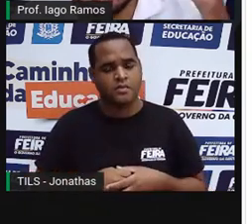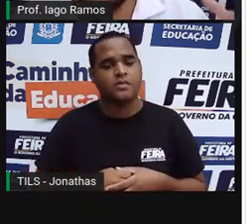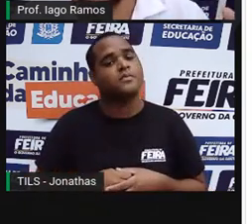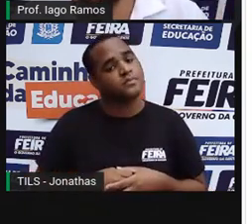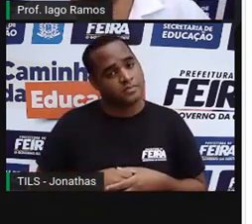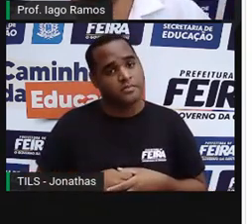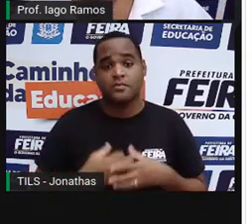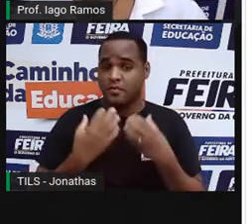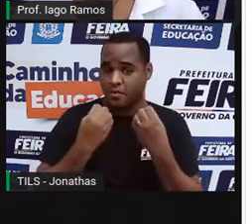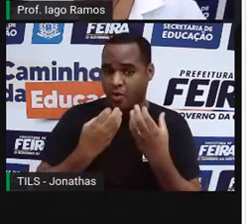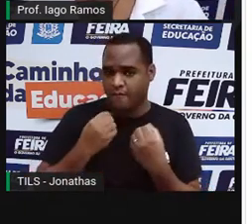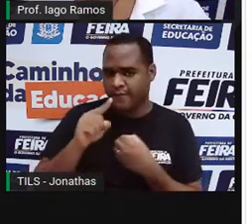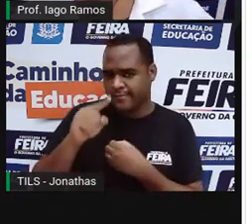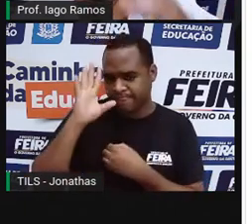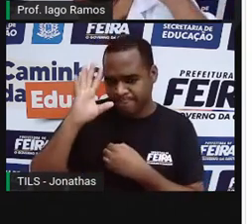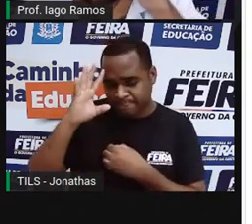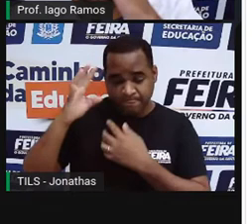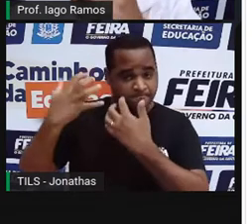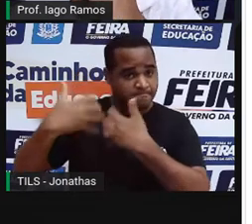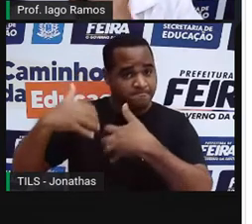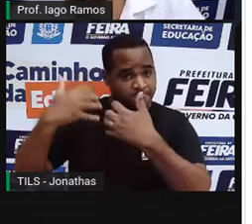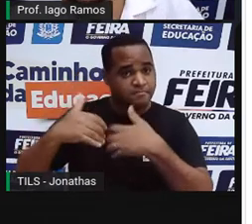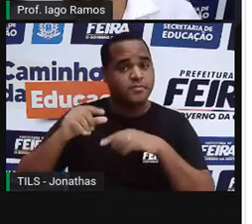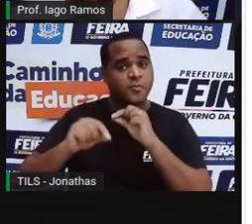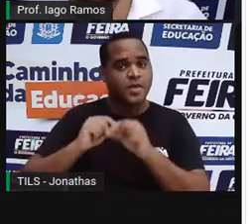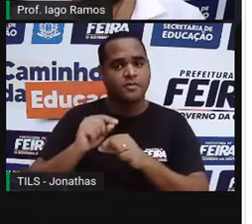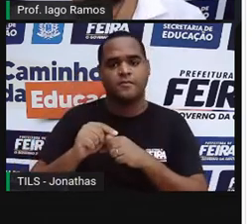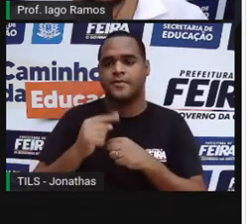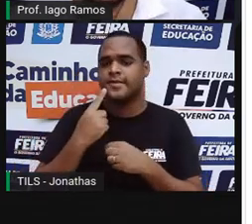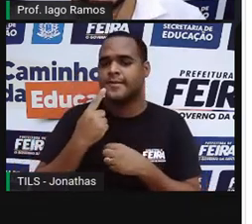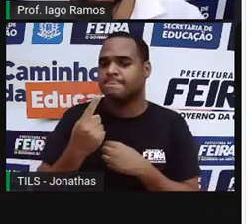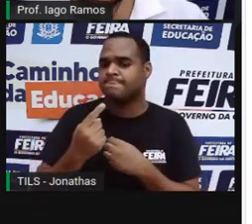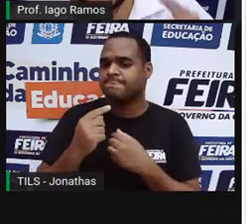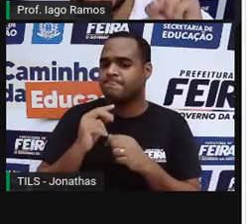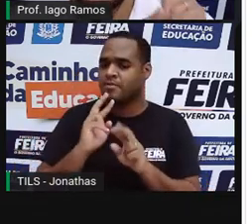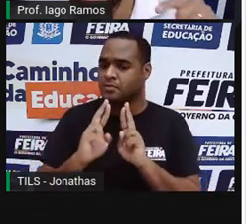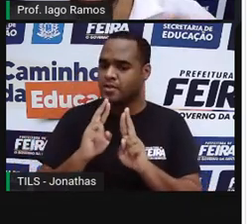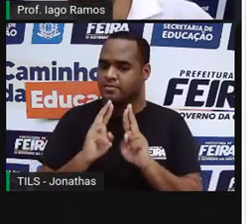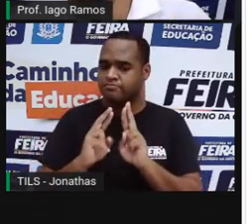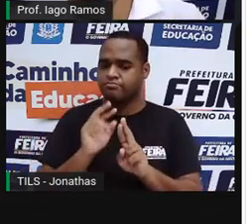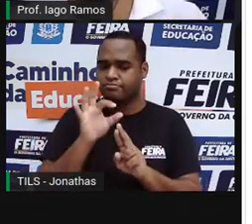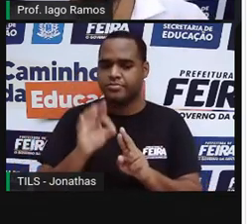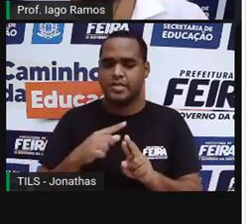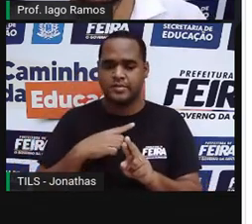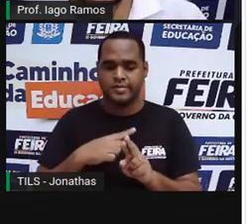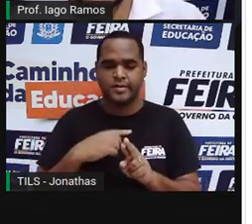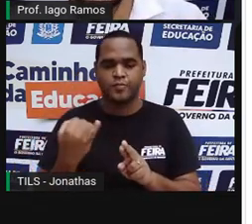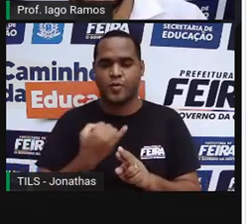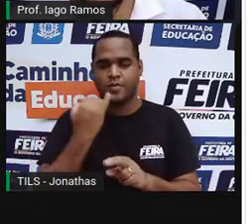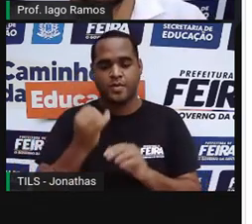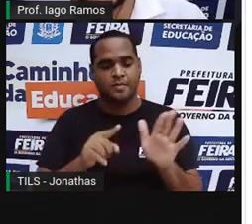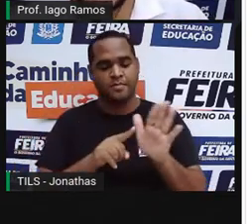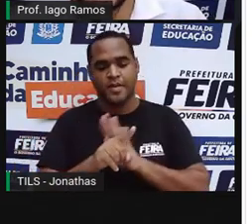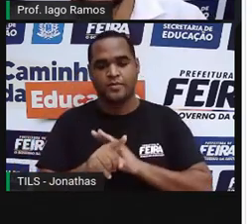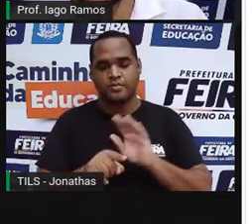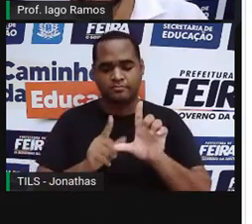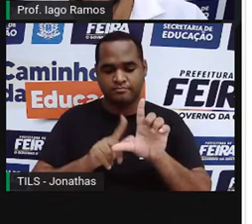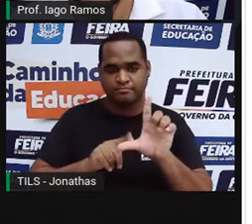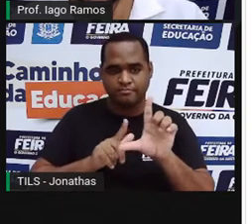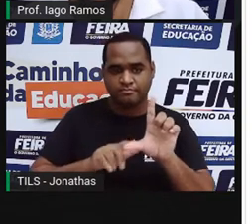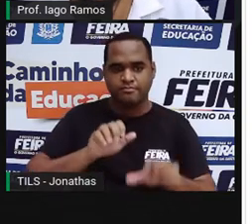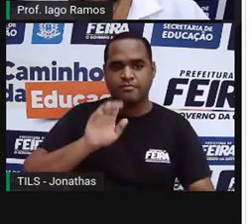você já deve ter raciocinado aí, segura essa resposta para você mesmo, vamos ver essa pergunta da letra B, beleza?